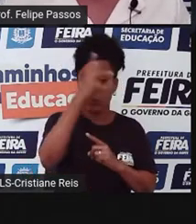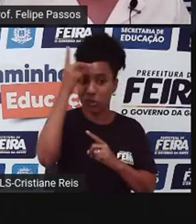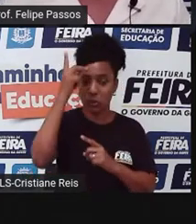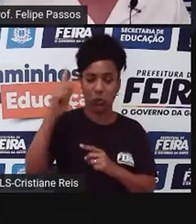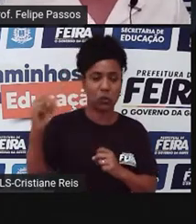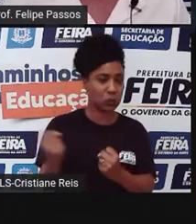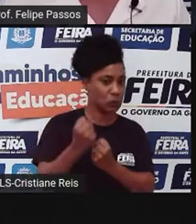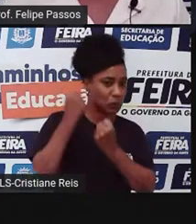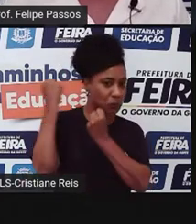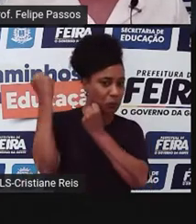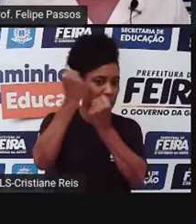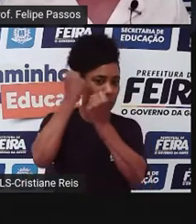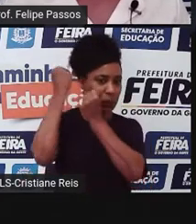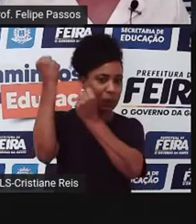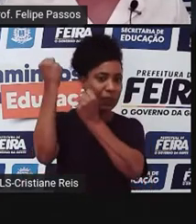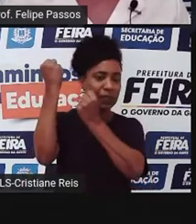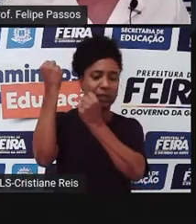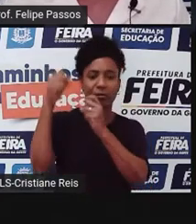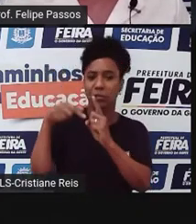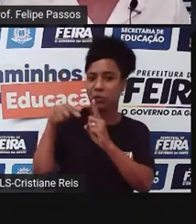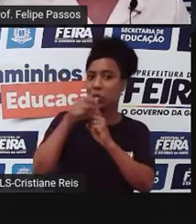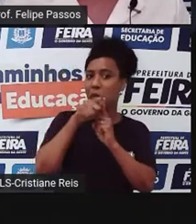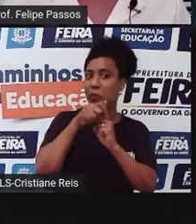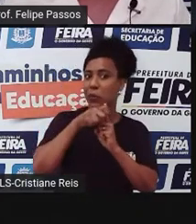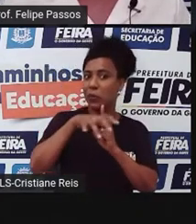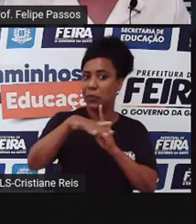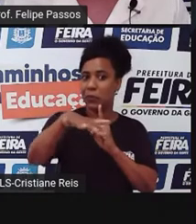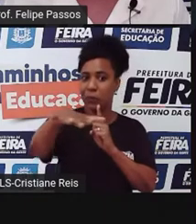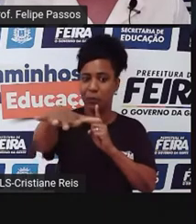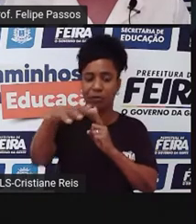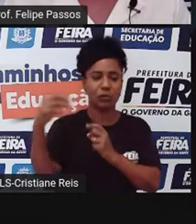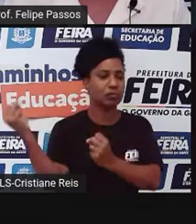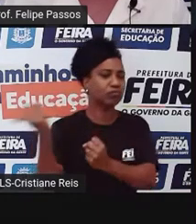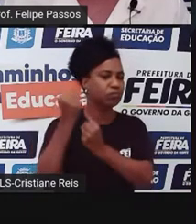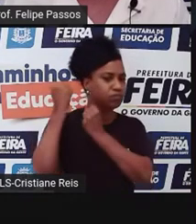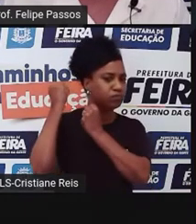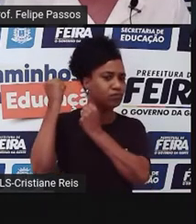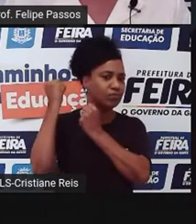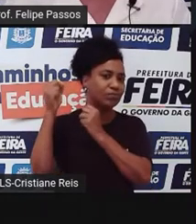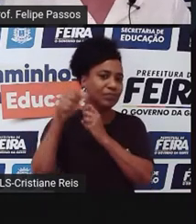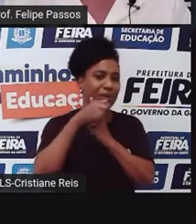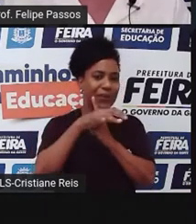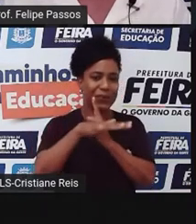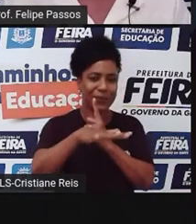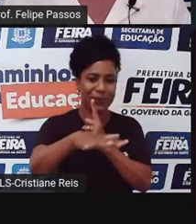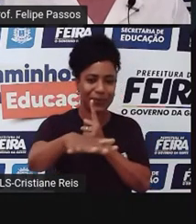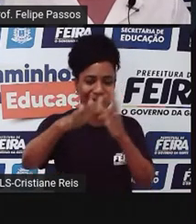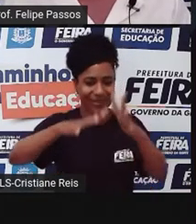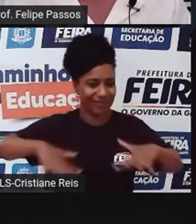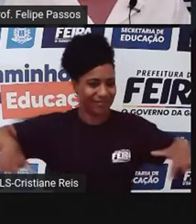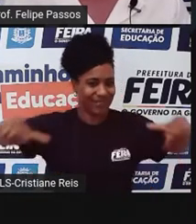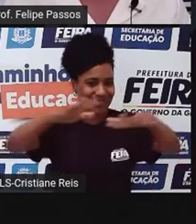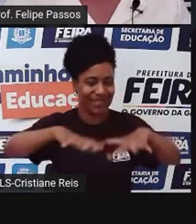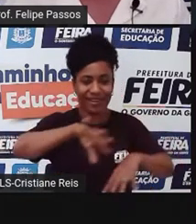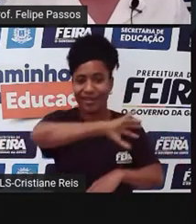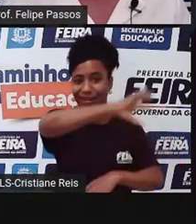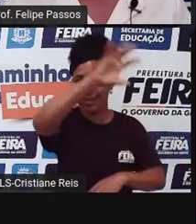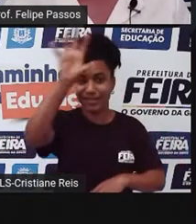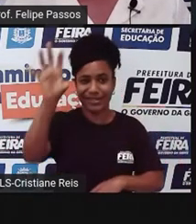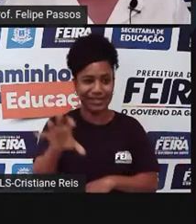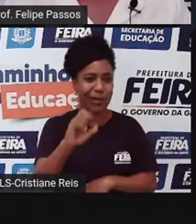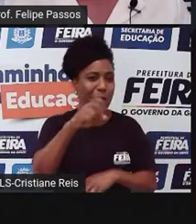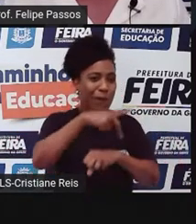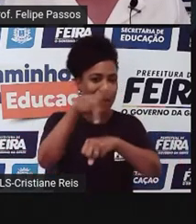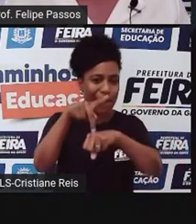da história. E poder é influência, né? Quem tem muito poder, quem consegue dominar uma região, mandar em um país, também é